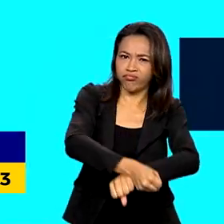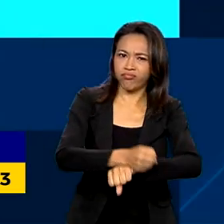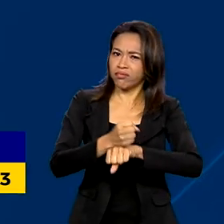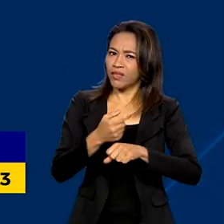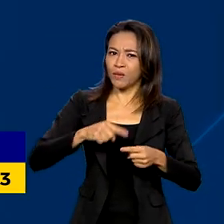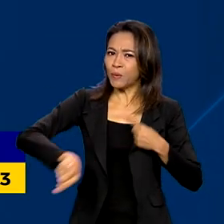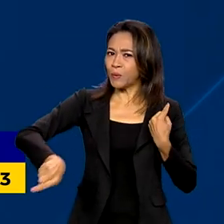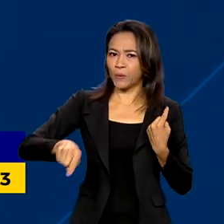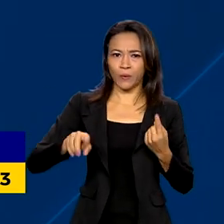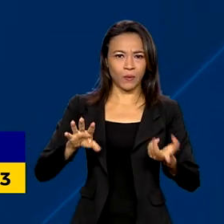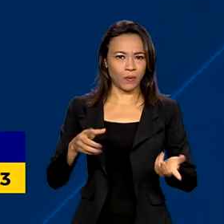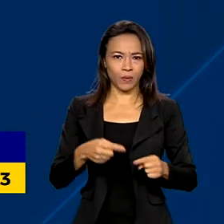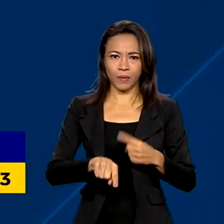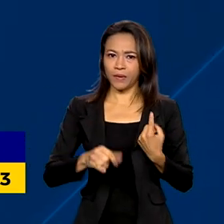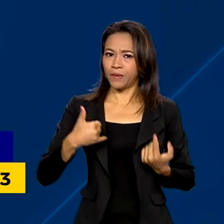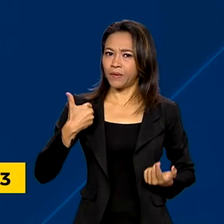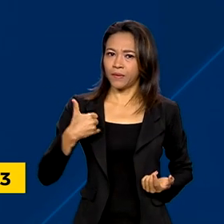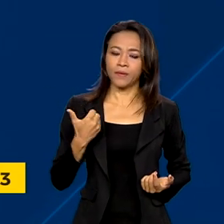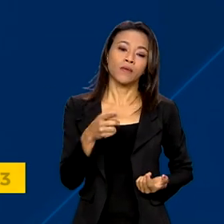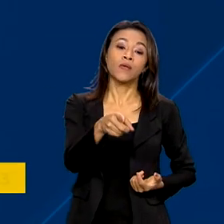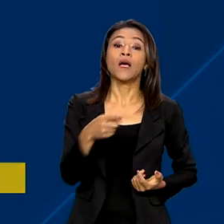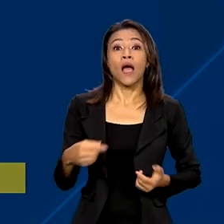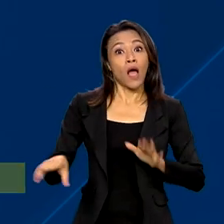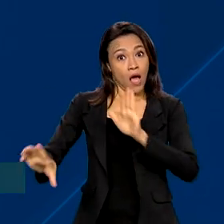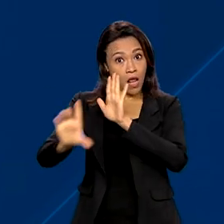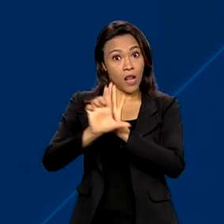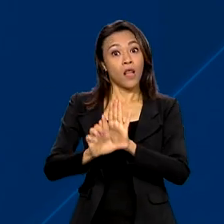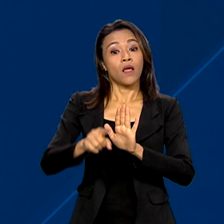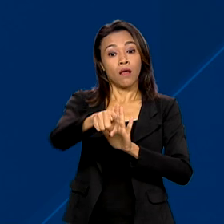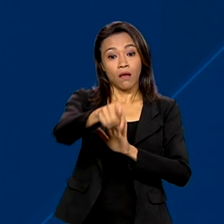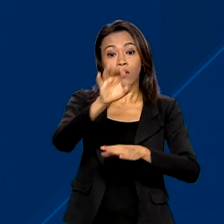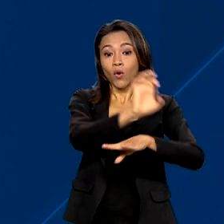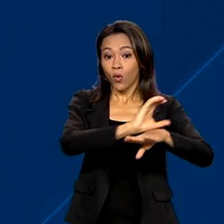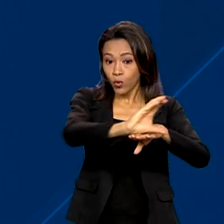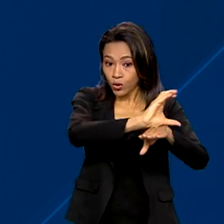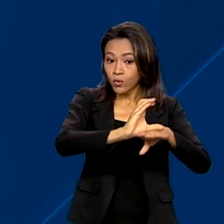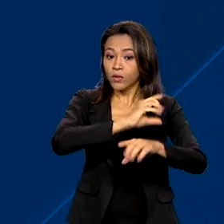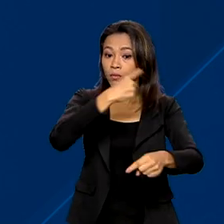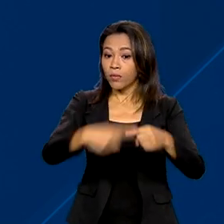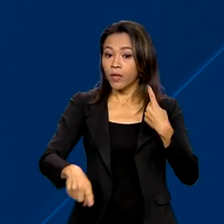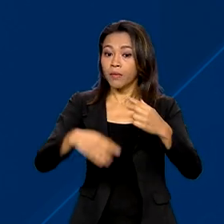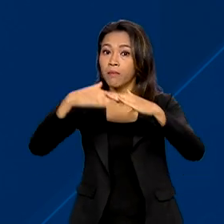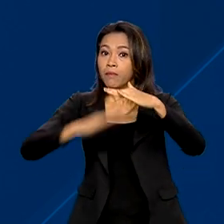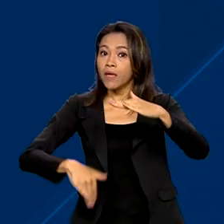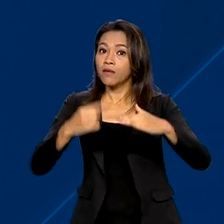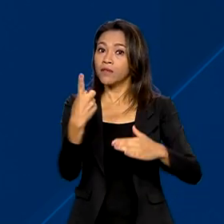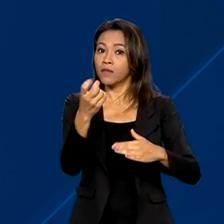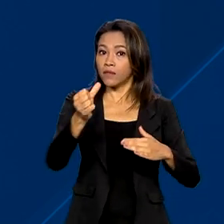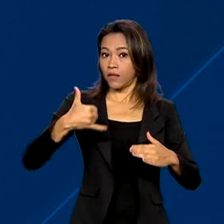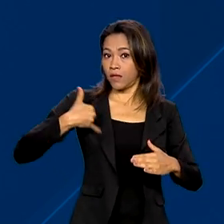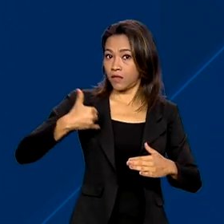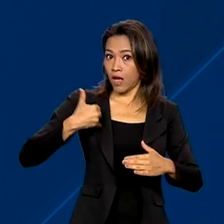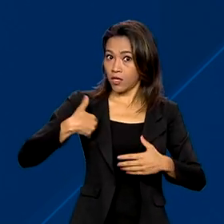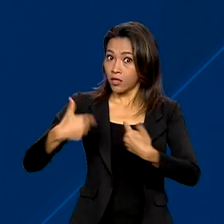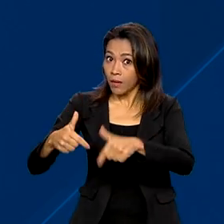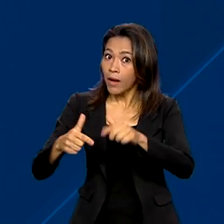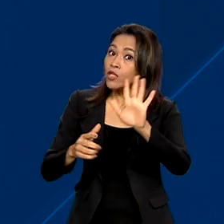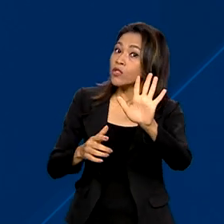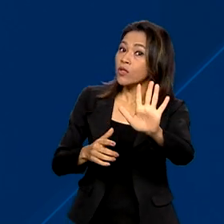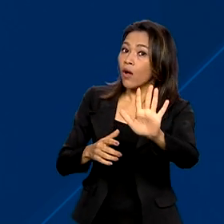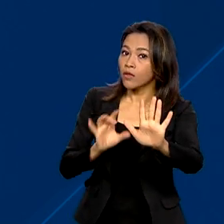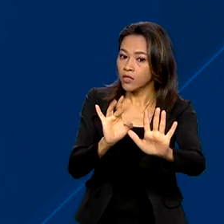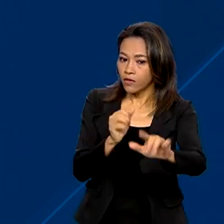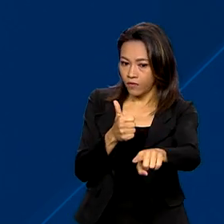A Constituição Federal proíbe que crianças e adolescentes com menos de 16 trabalhem, salvo na condição de